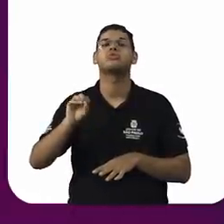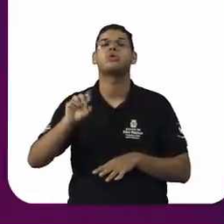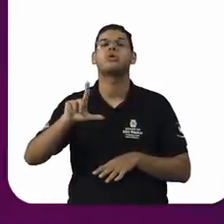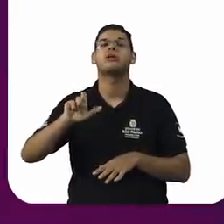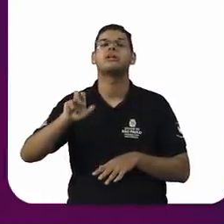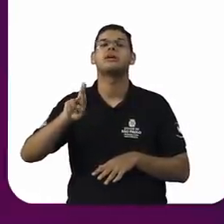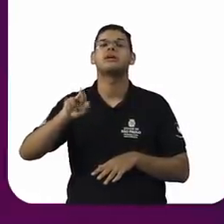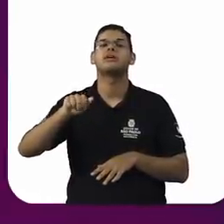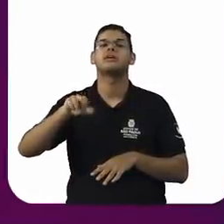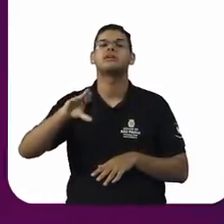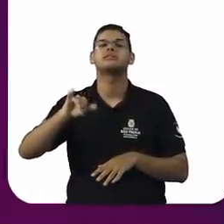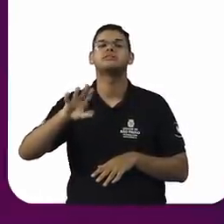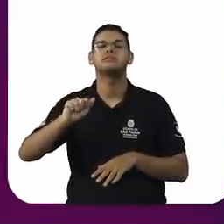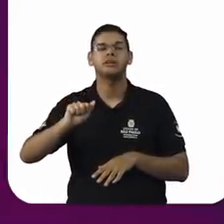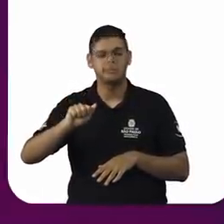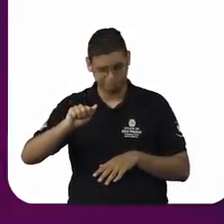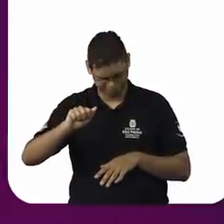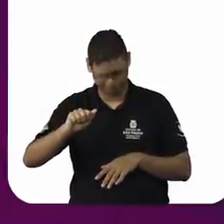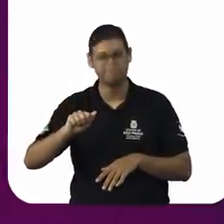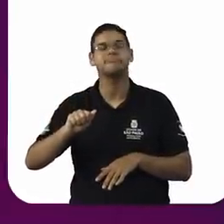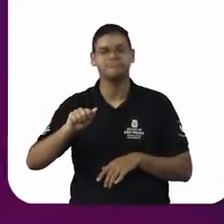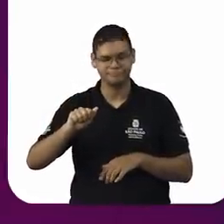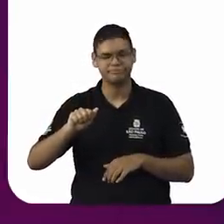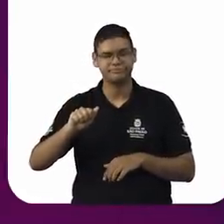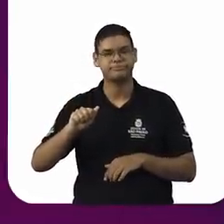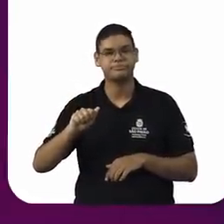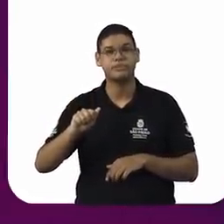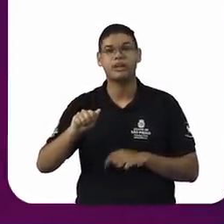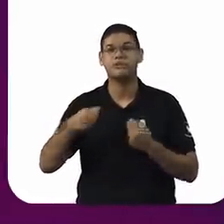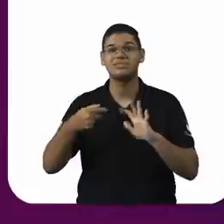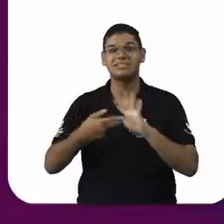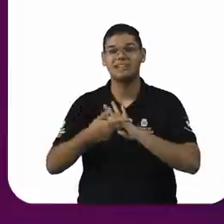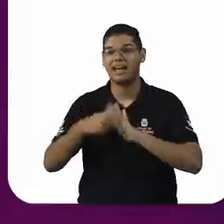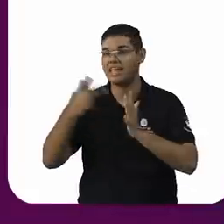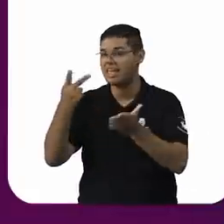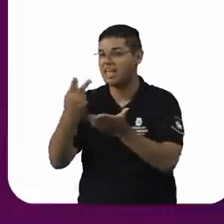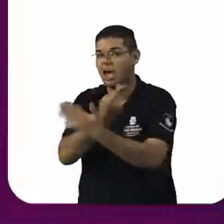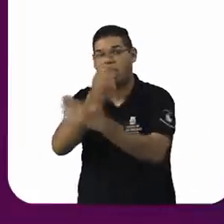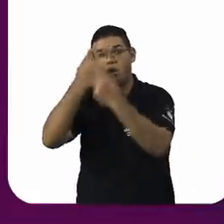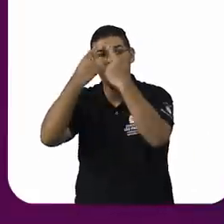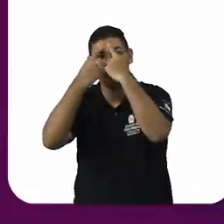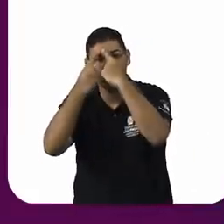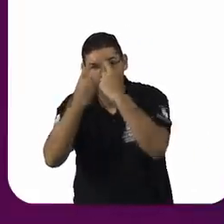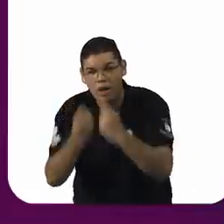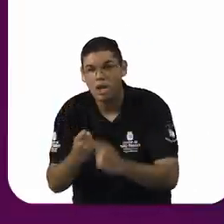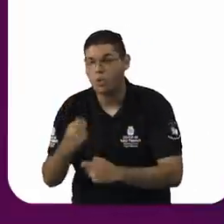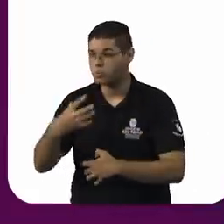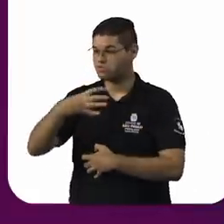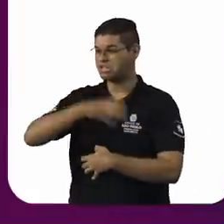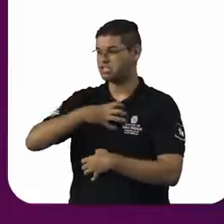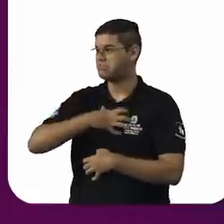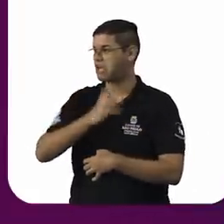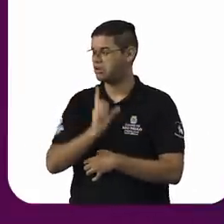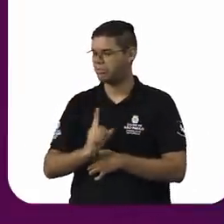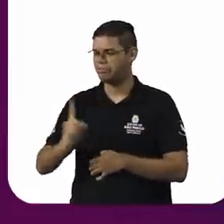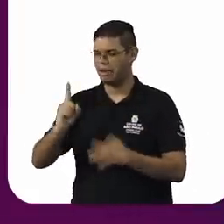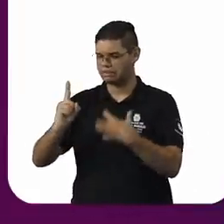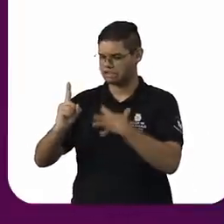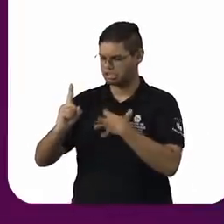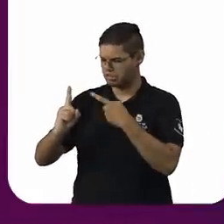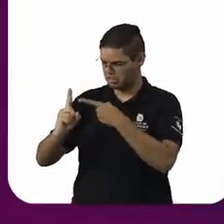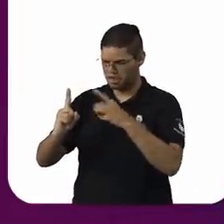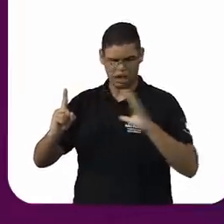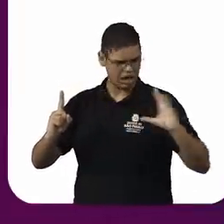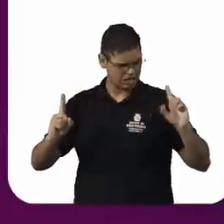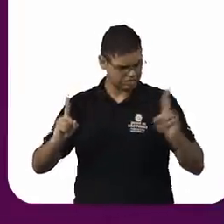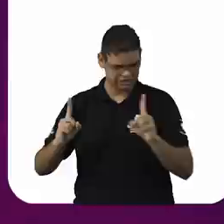a raiz da palavra, violar. Você está violando um sentimento. Pode ser